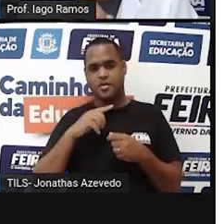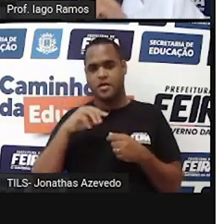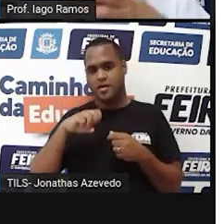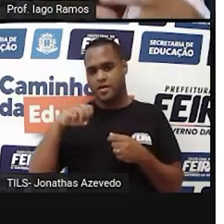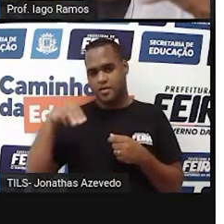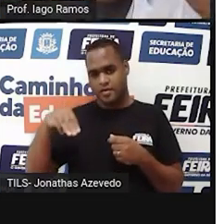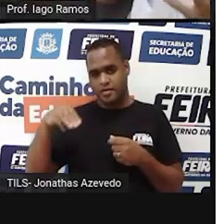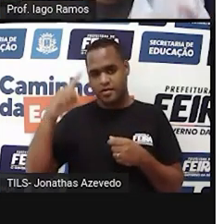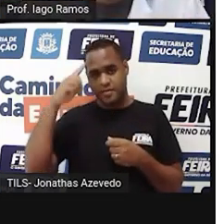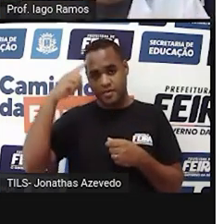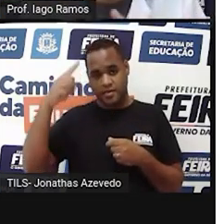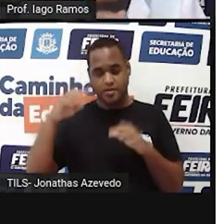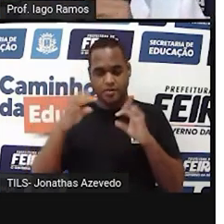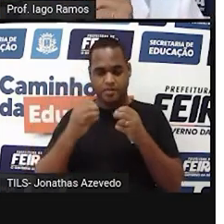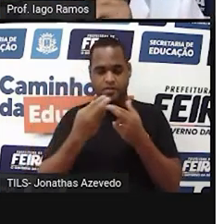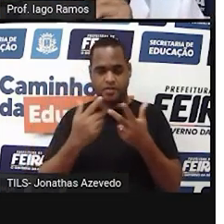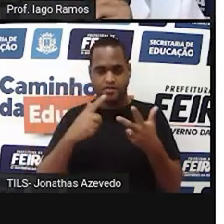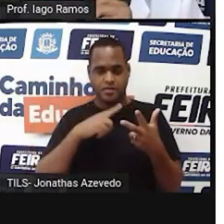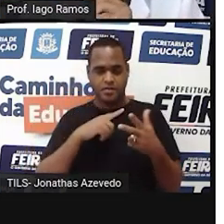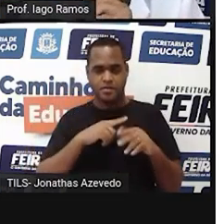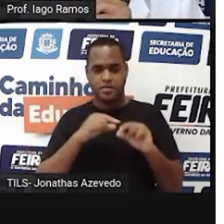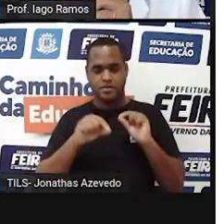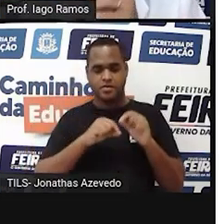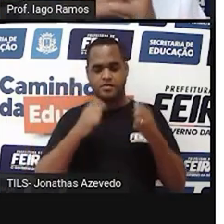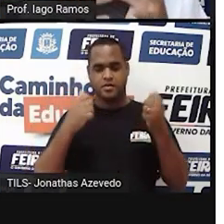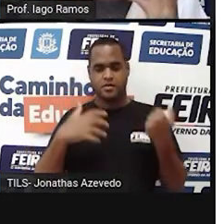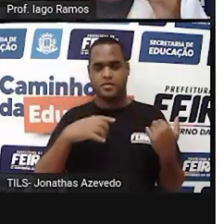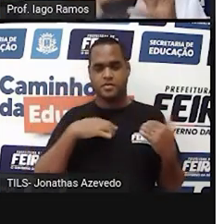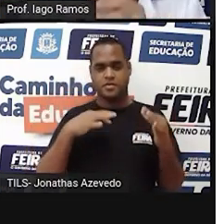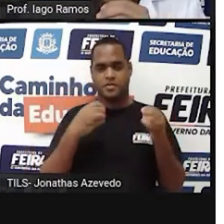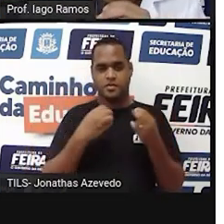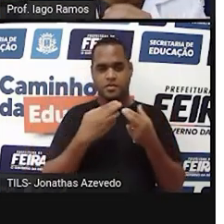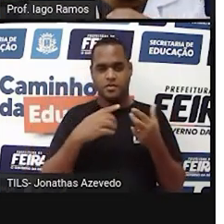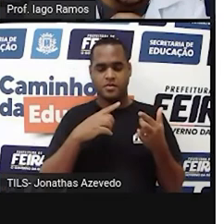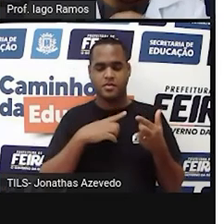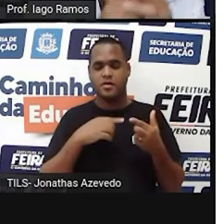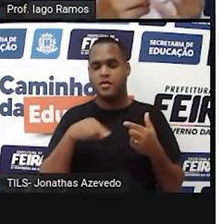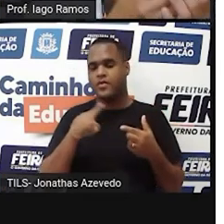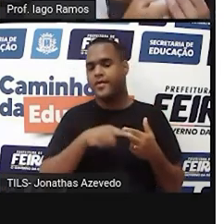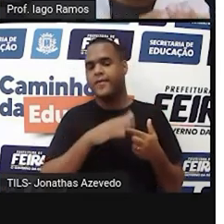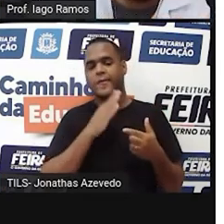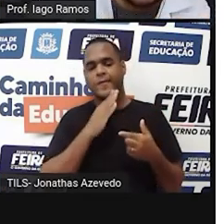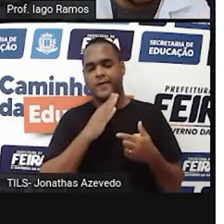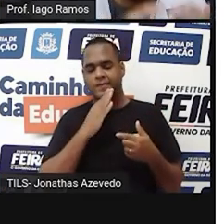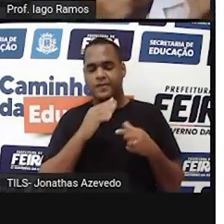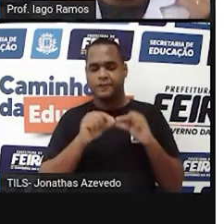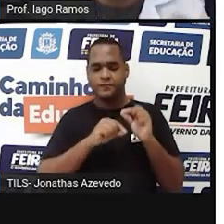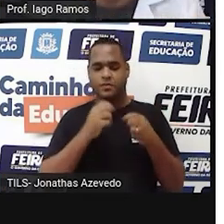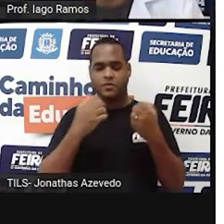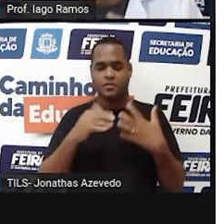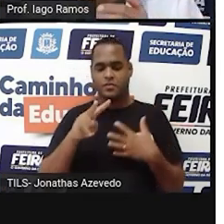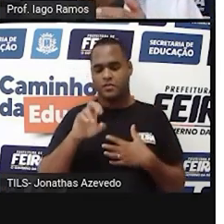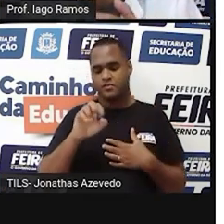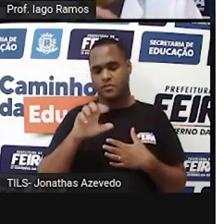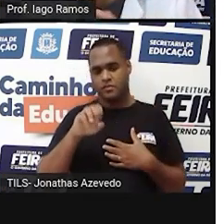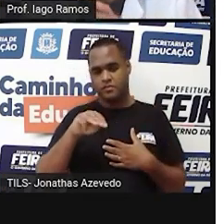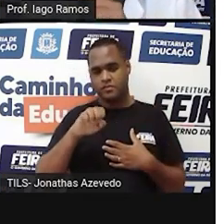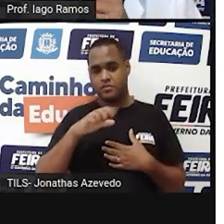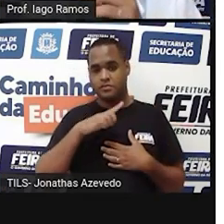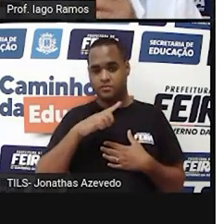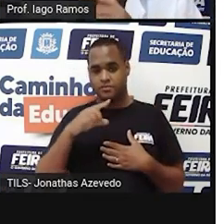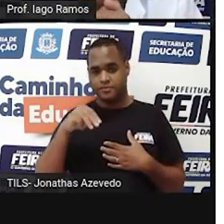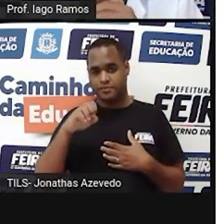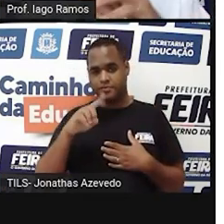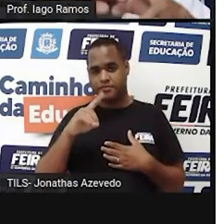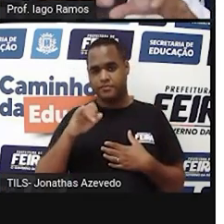Medidas, que padroniza tudo isso. E aí a gente reconhece que o volume é uma medida e uma medida